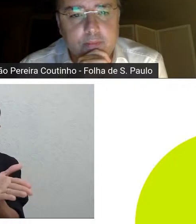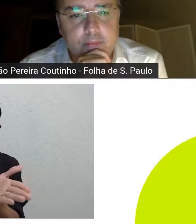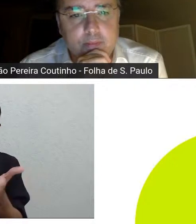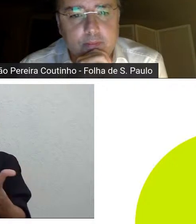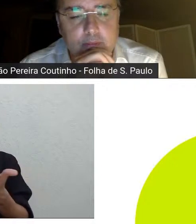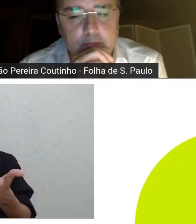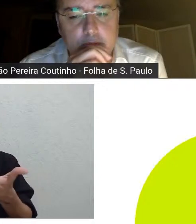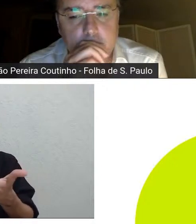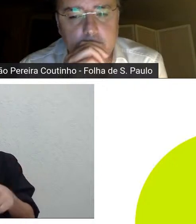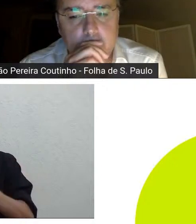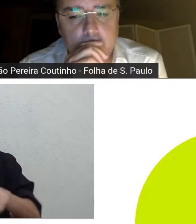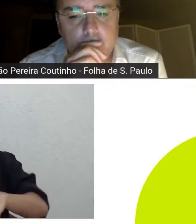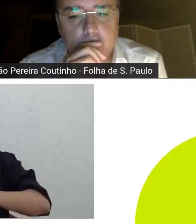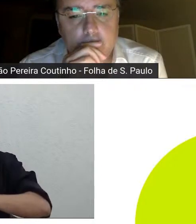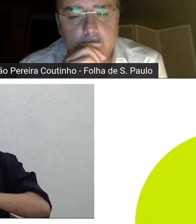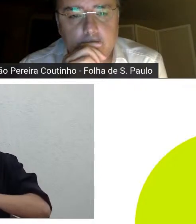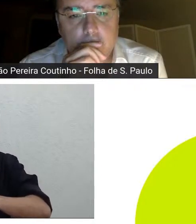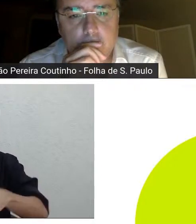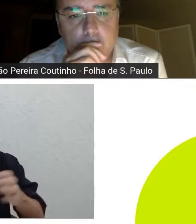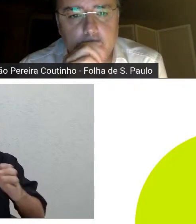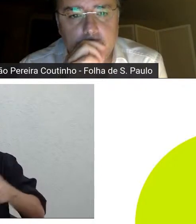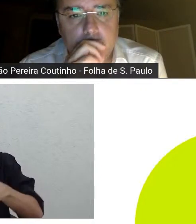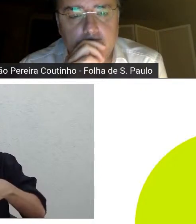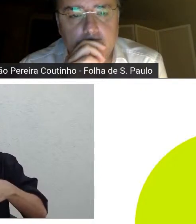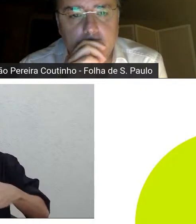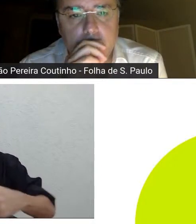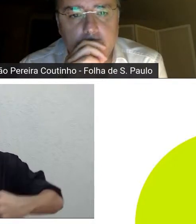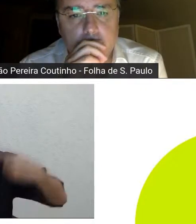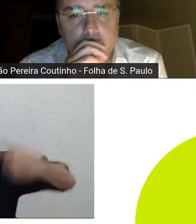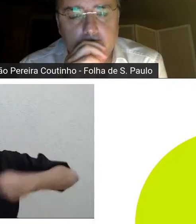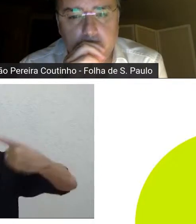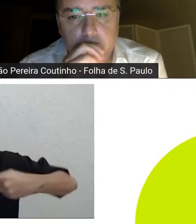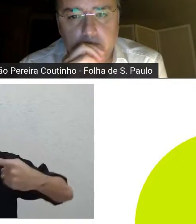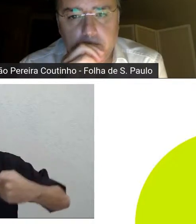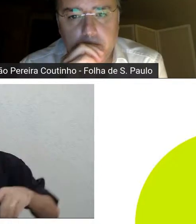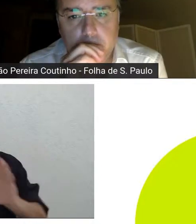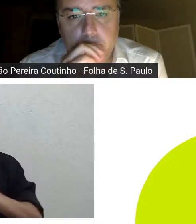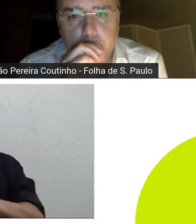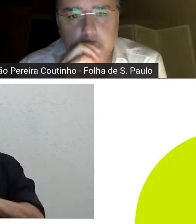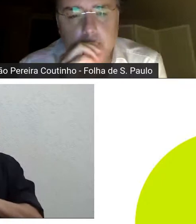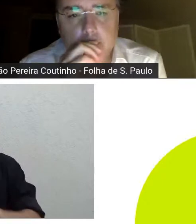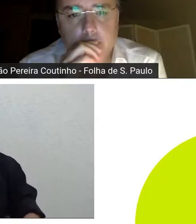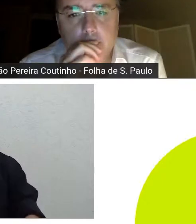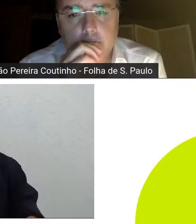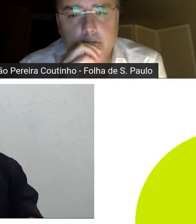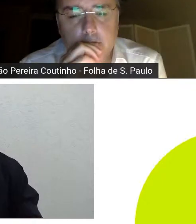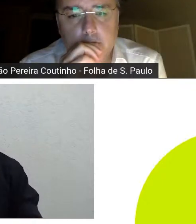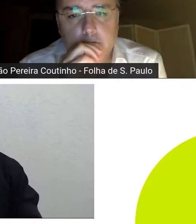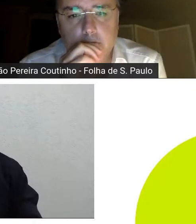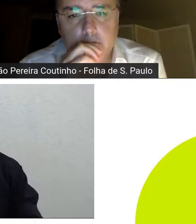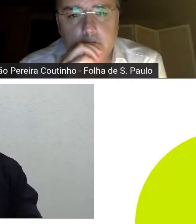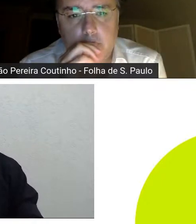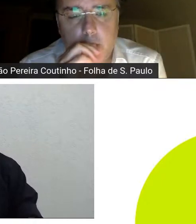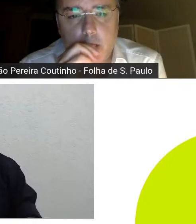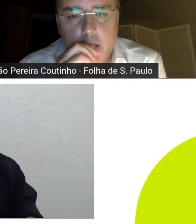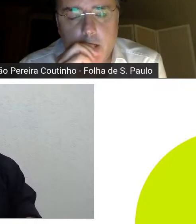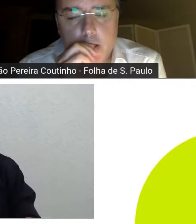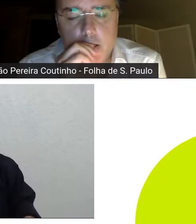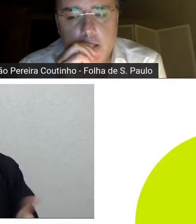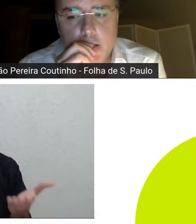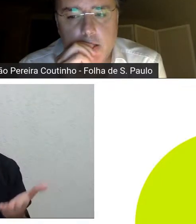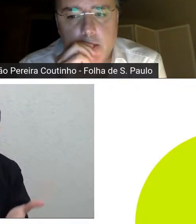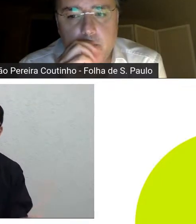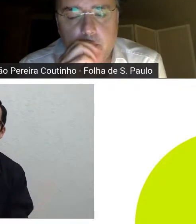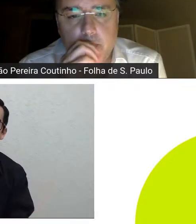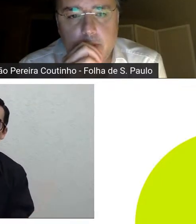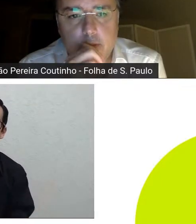doutor em ciência política pela Universidade Católica Portuguesa ele também há pouco tempo publicou